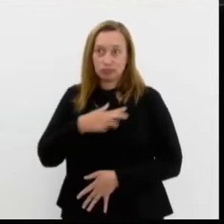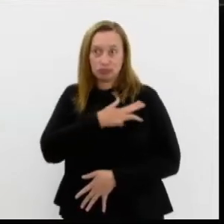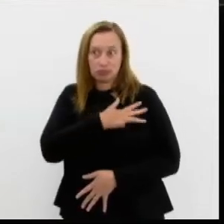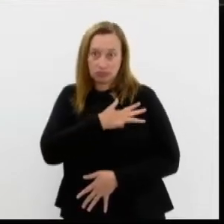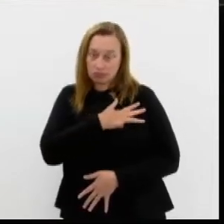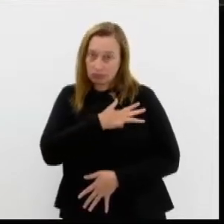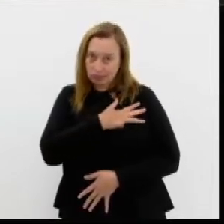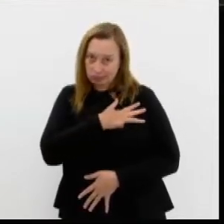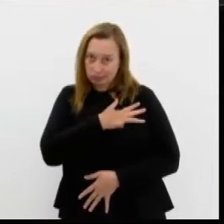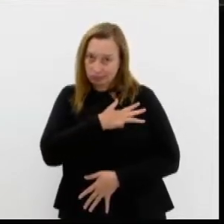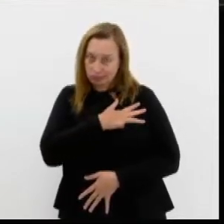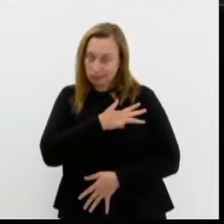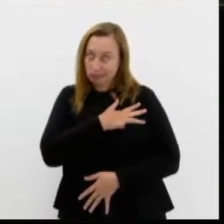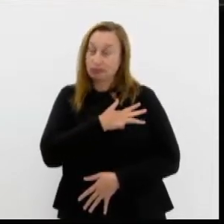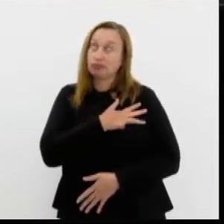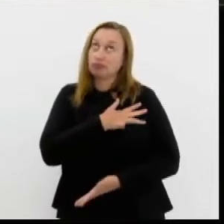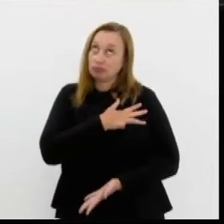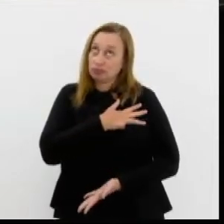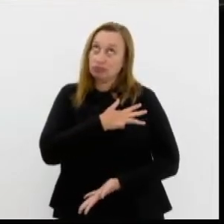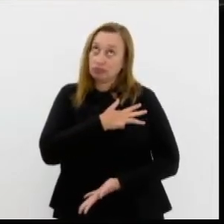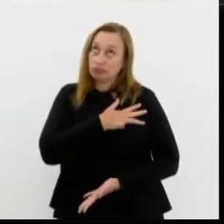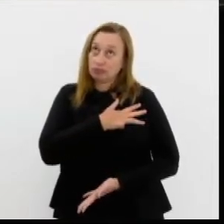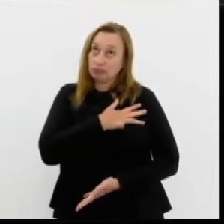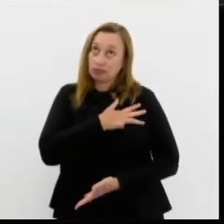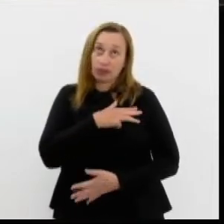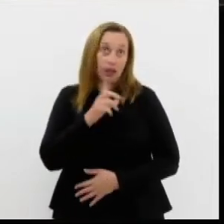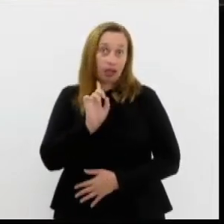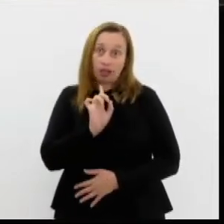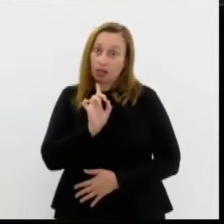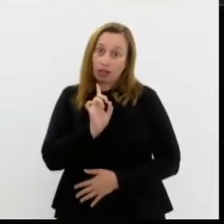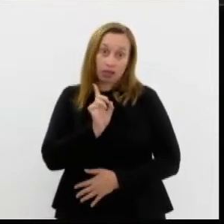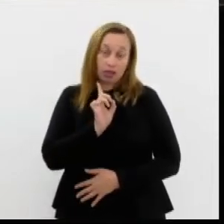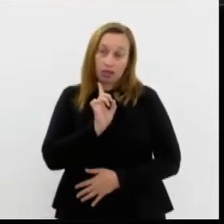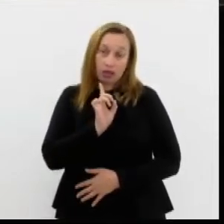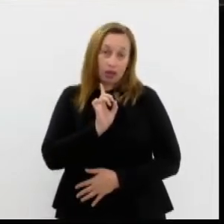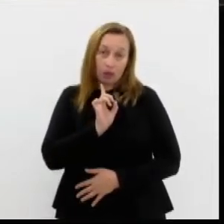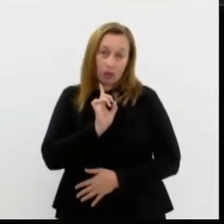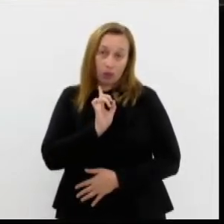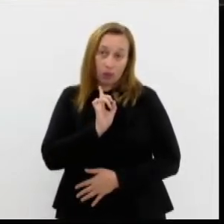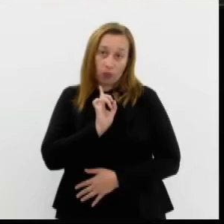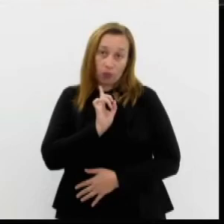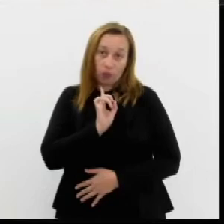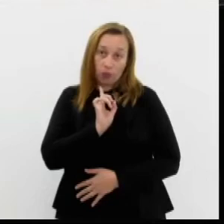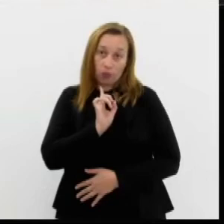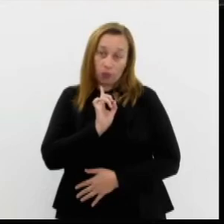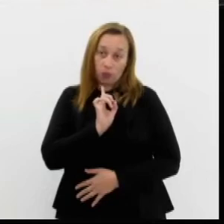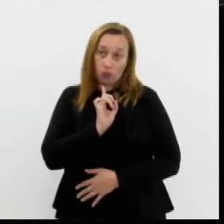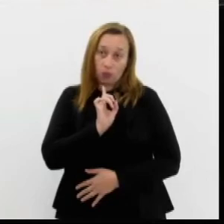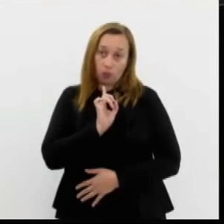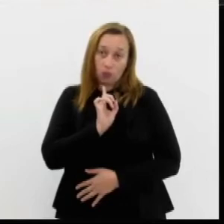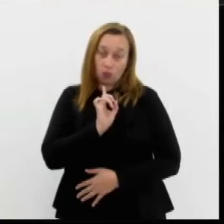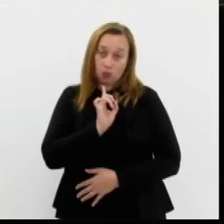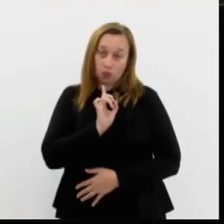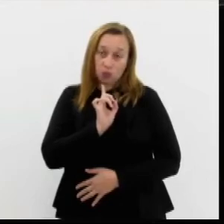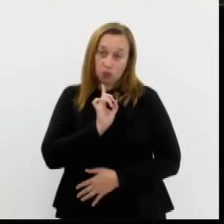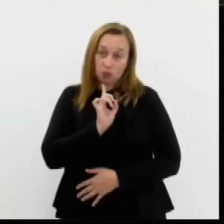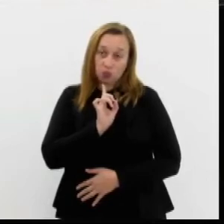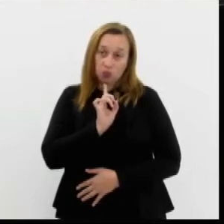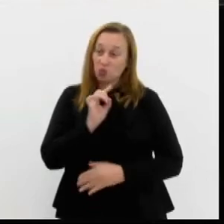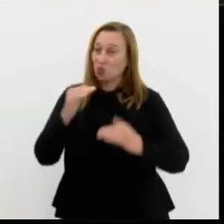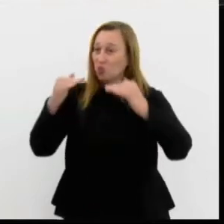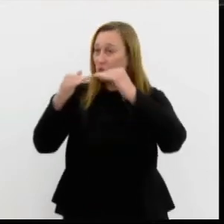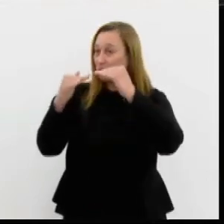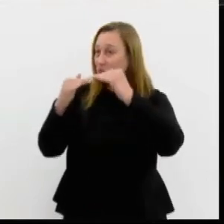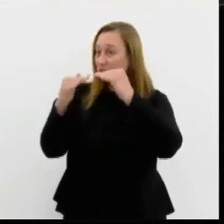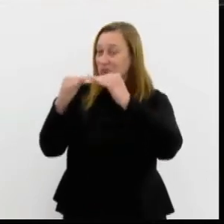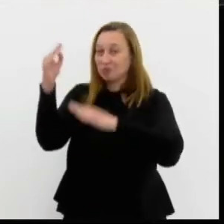Inácio Lula da Silva, que não está à altura do Brasil das funções que ocupa